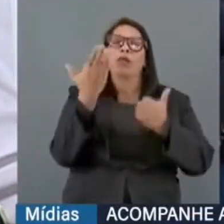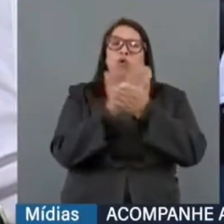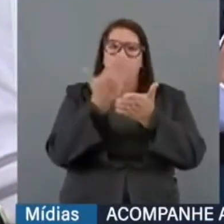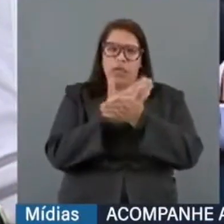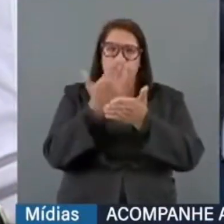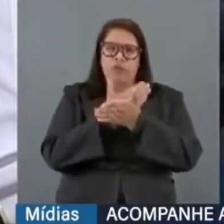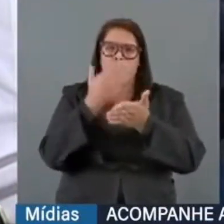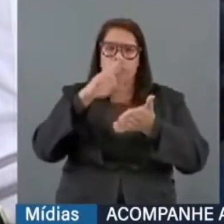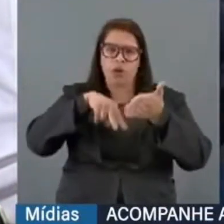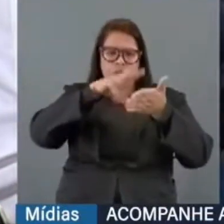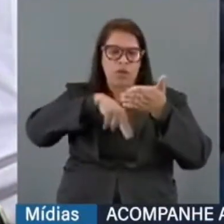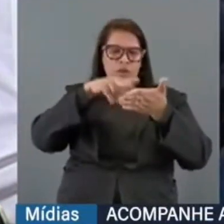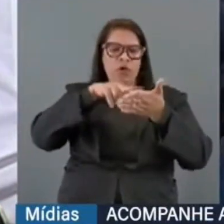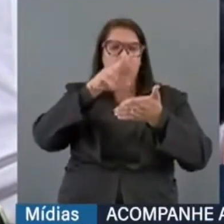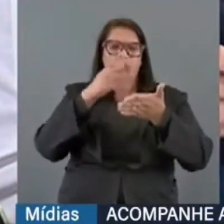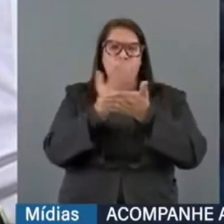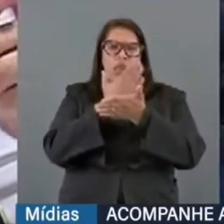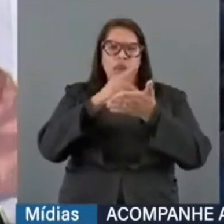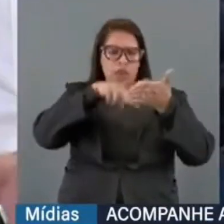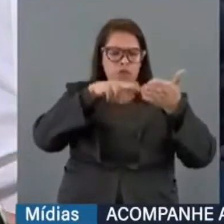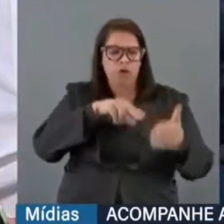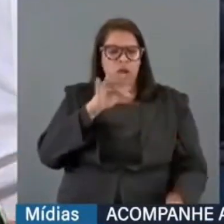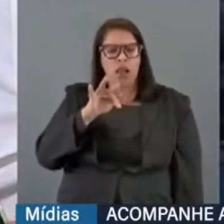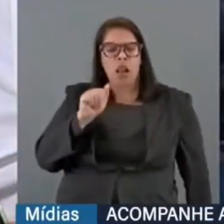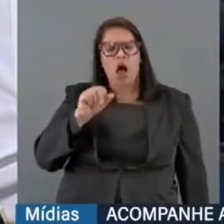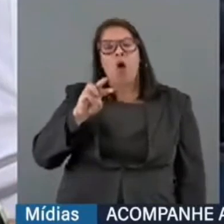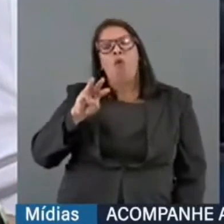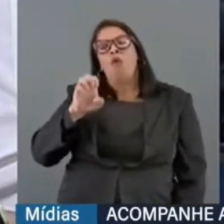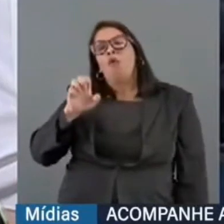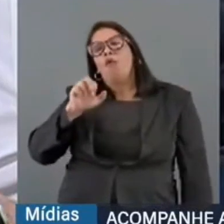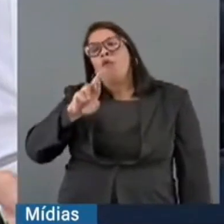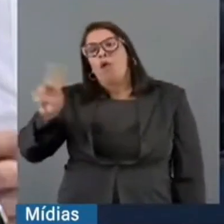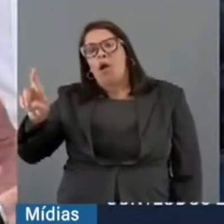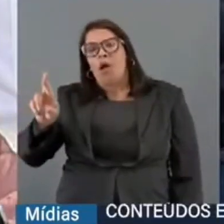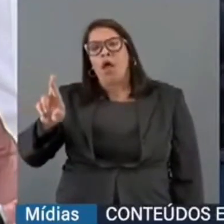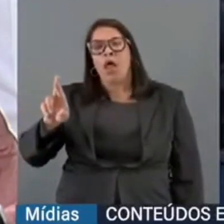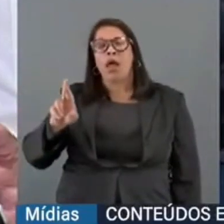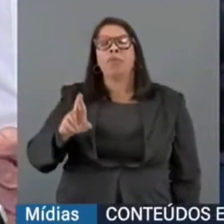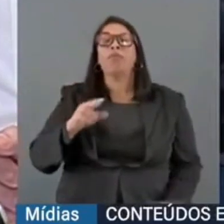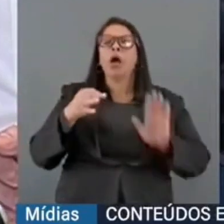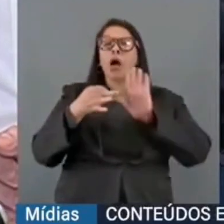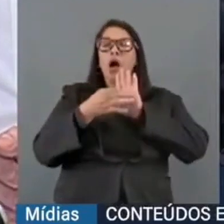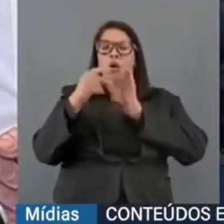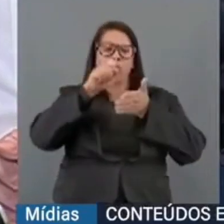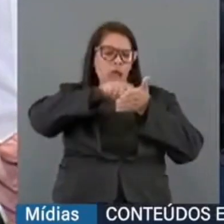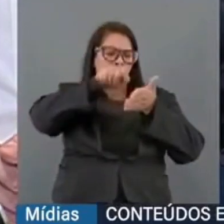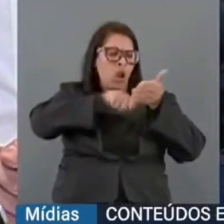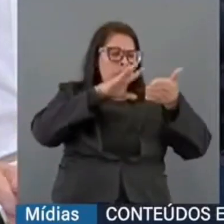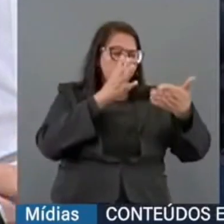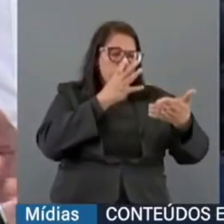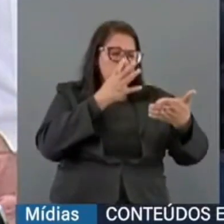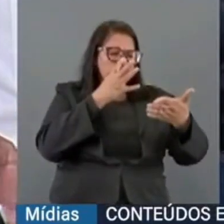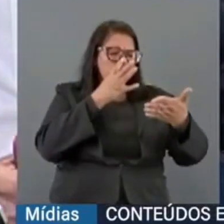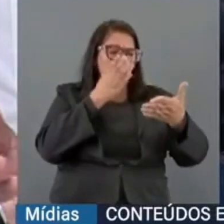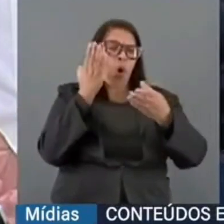eu acabei lendo esse livro, Vossa Excelência chega a fazer afirmações de que